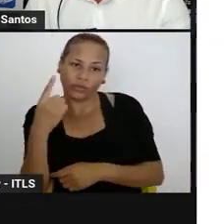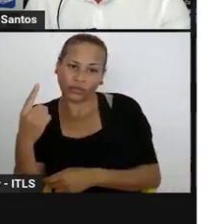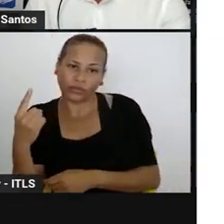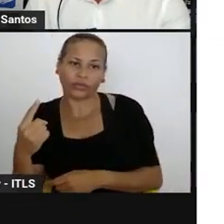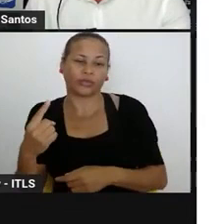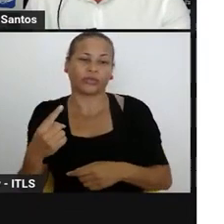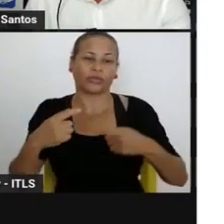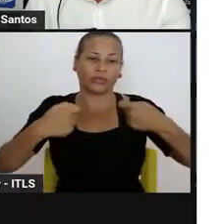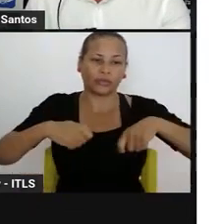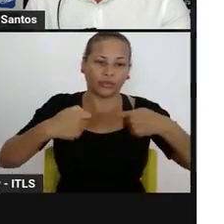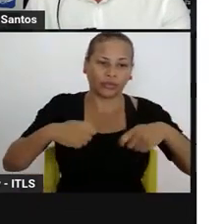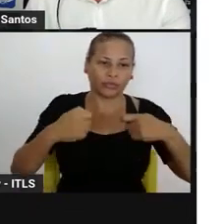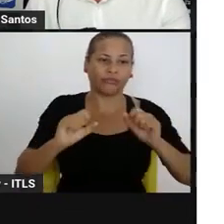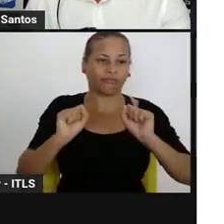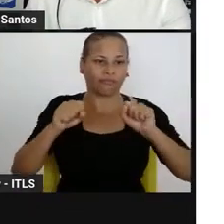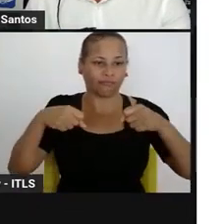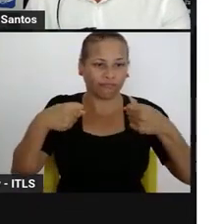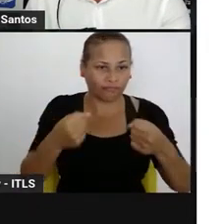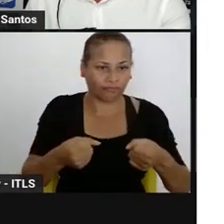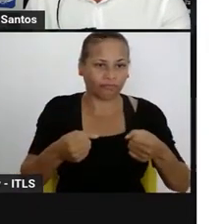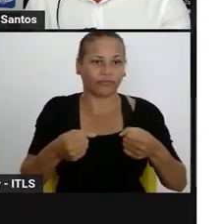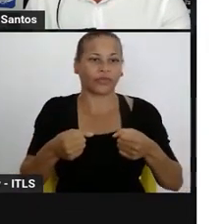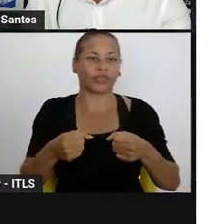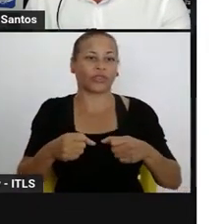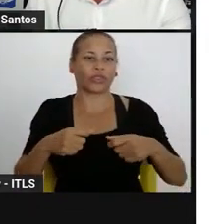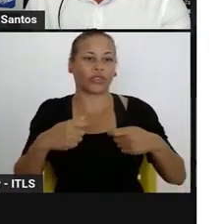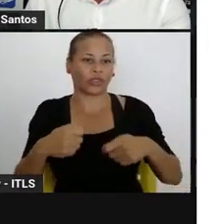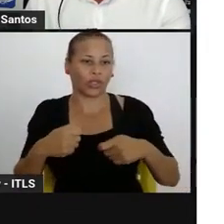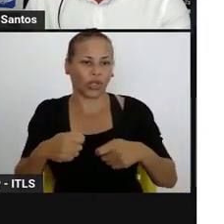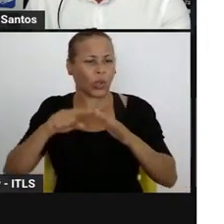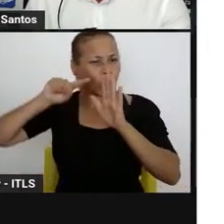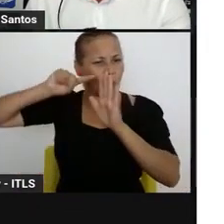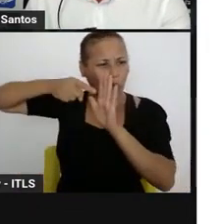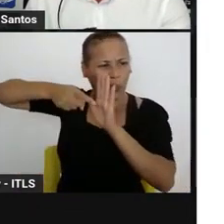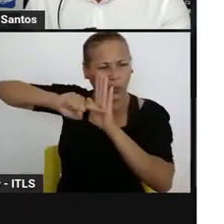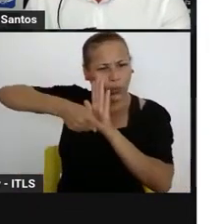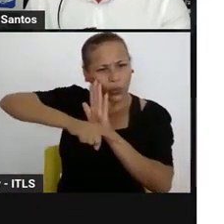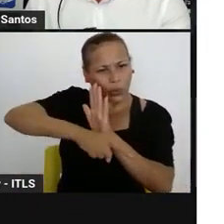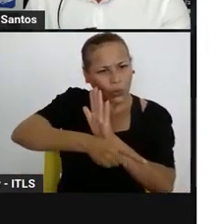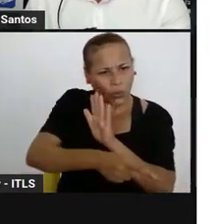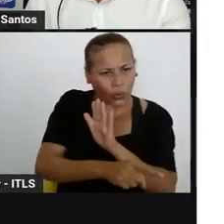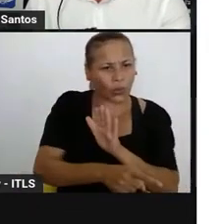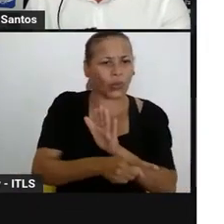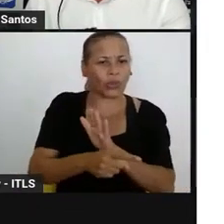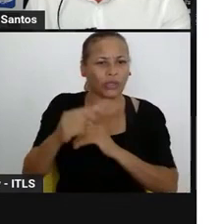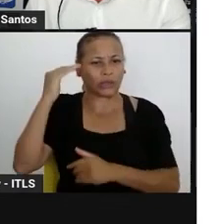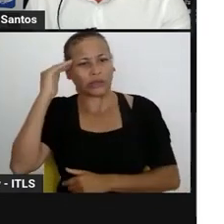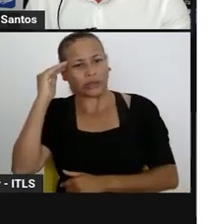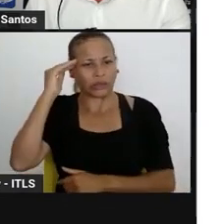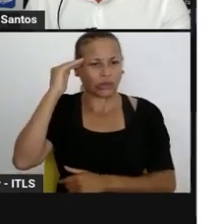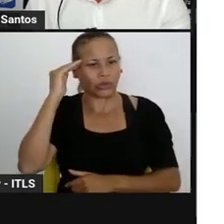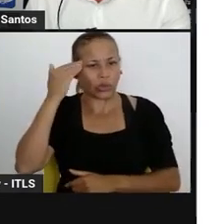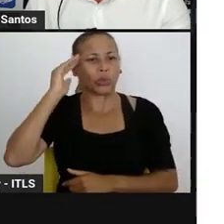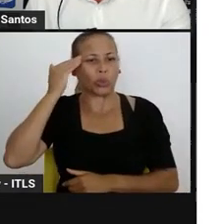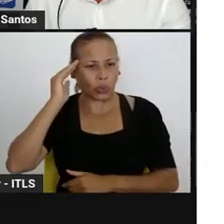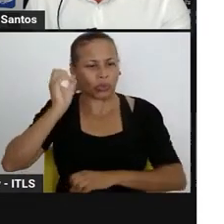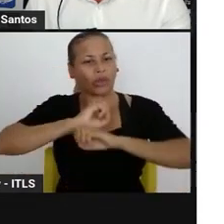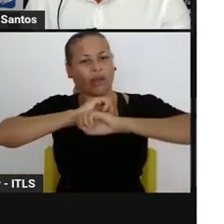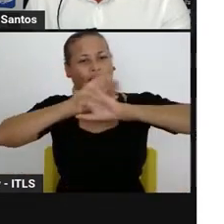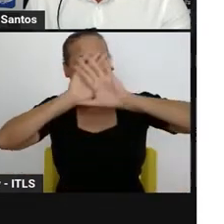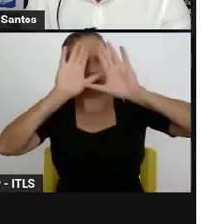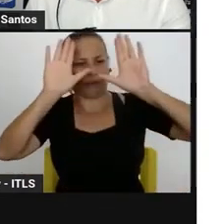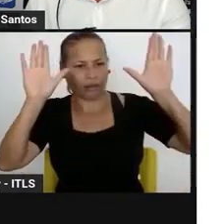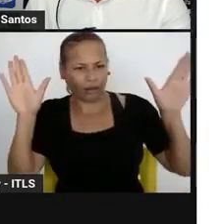filosofia, pensamento, ação e discussão filosófica, compreensão de si e do outro em sociedade,